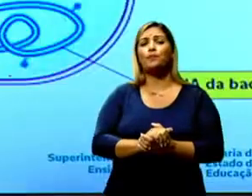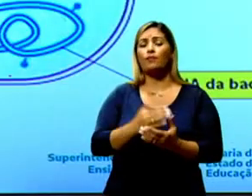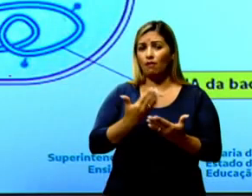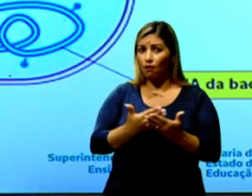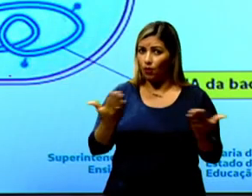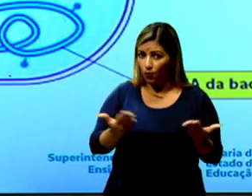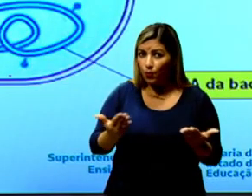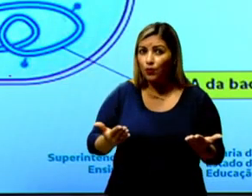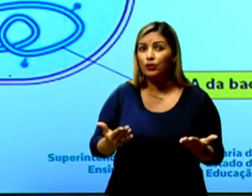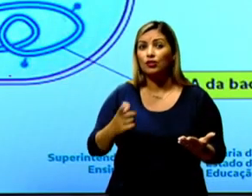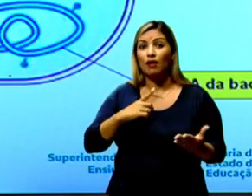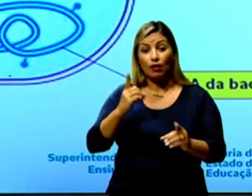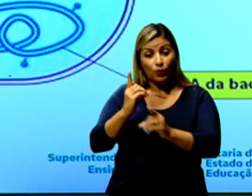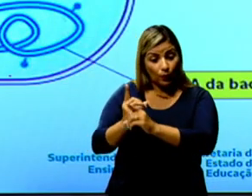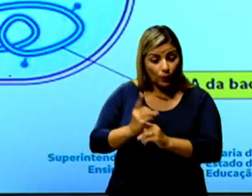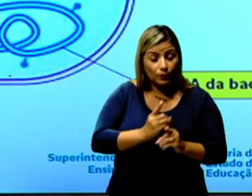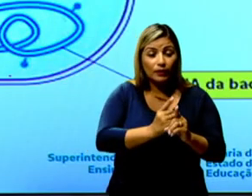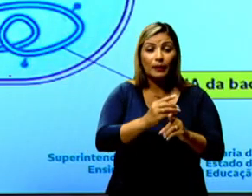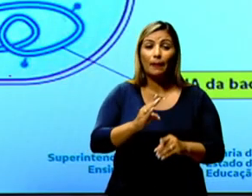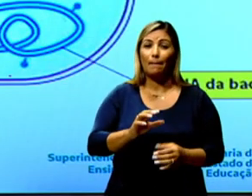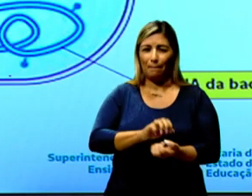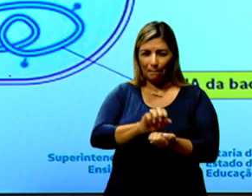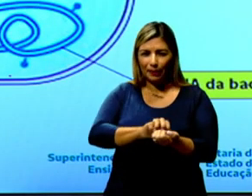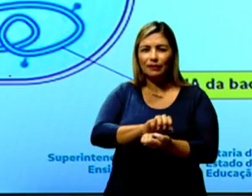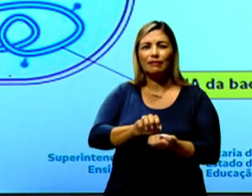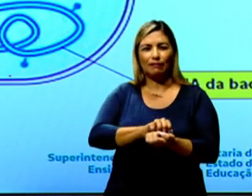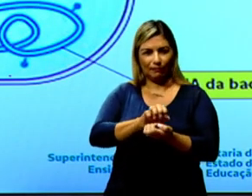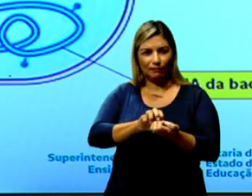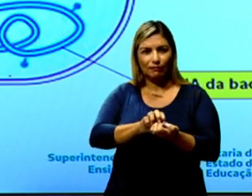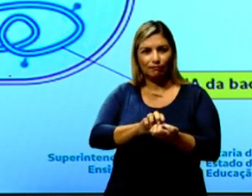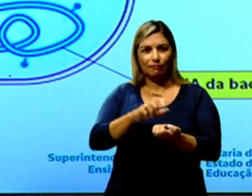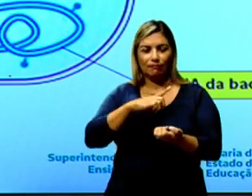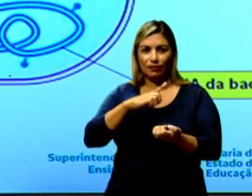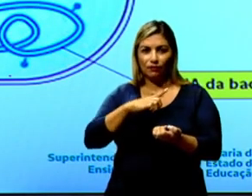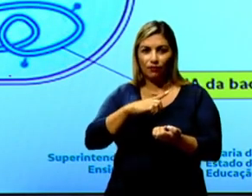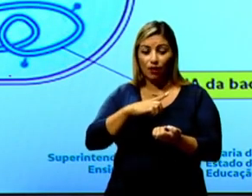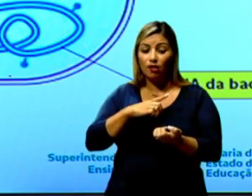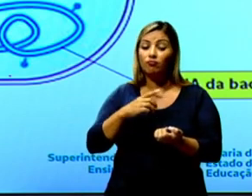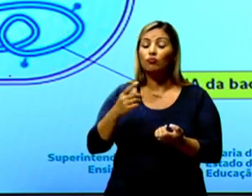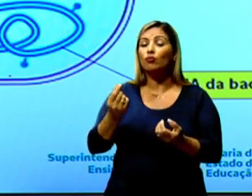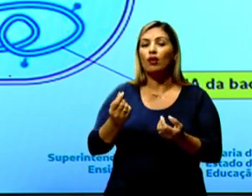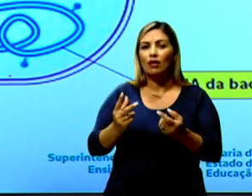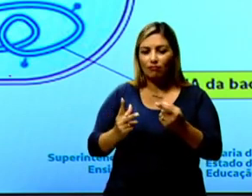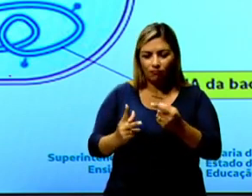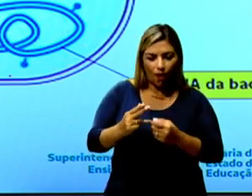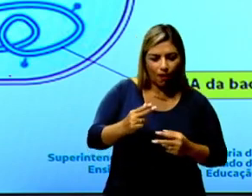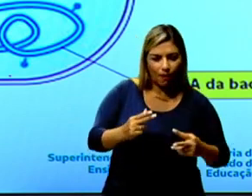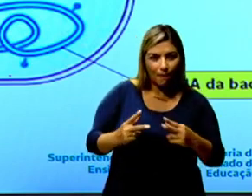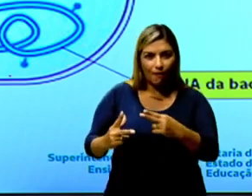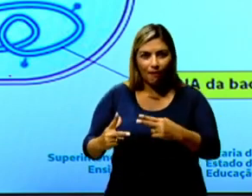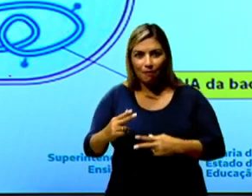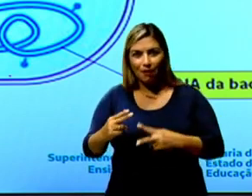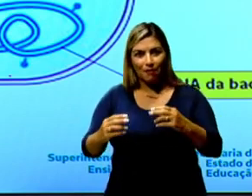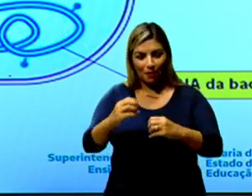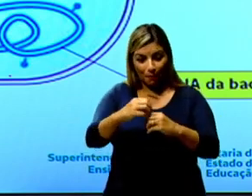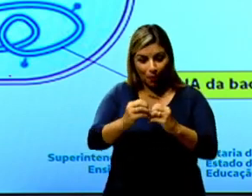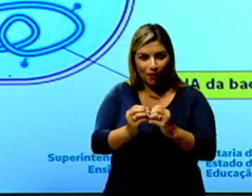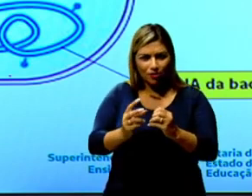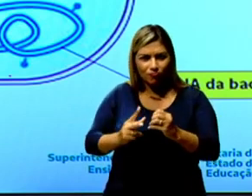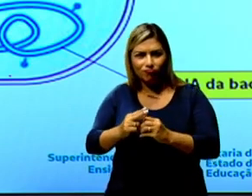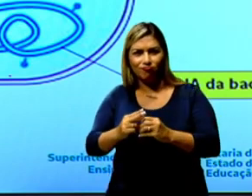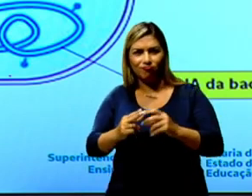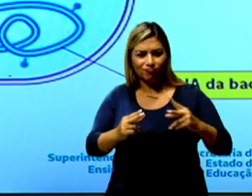encontradas em certas bactérias e vão atuar como tesouras moleculares. Como assim? Porque elas